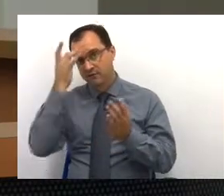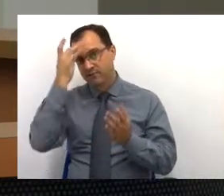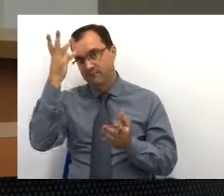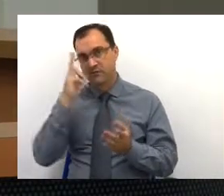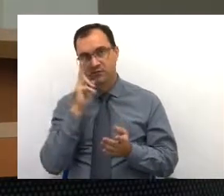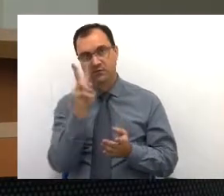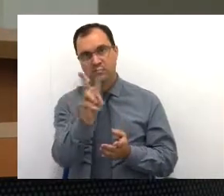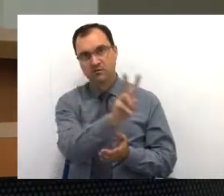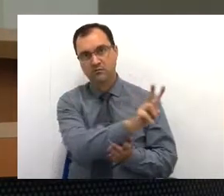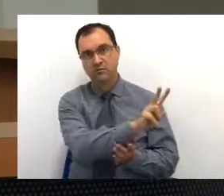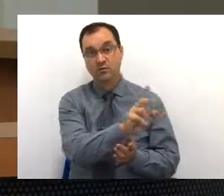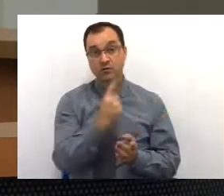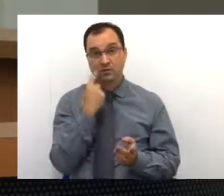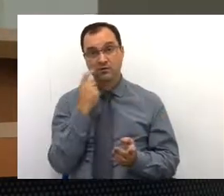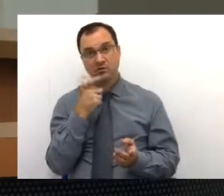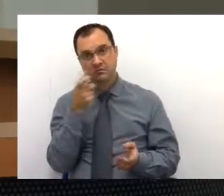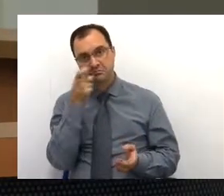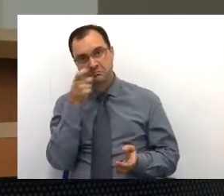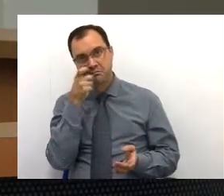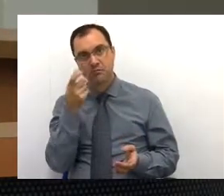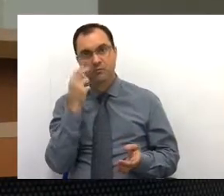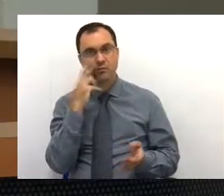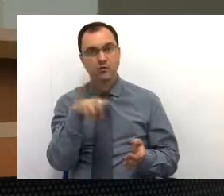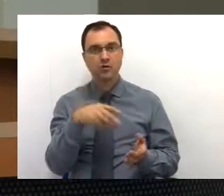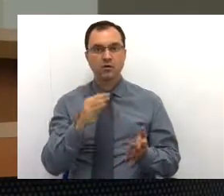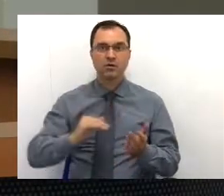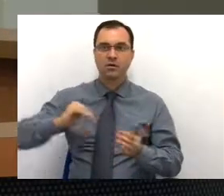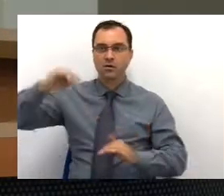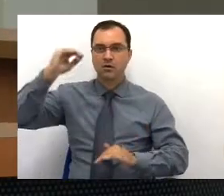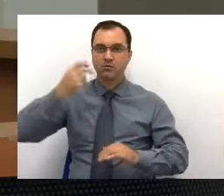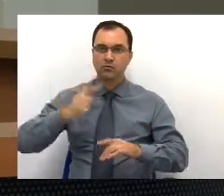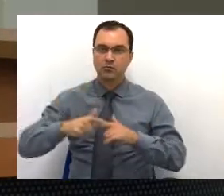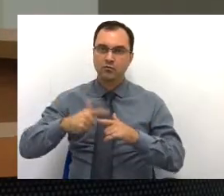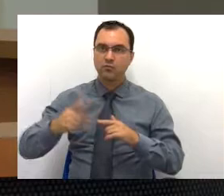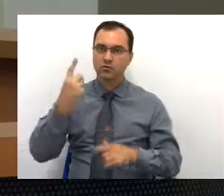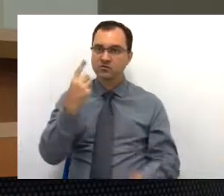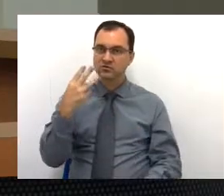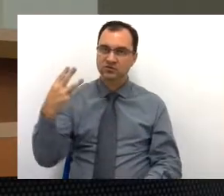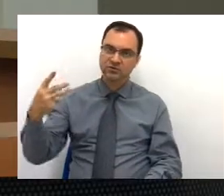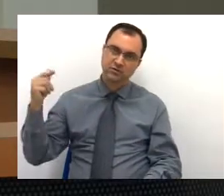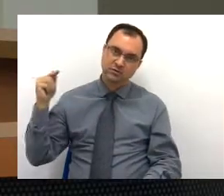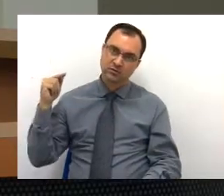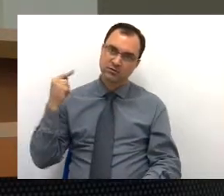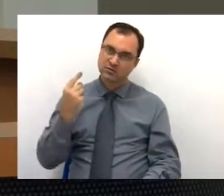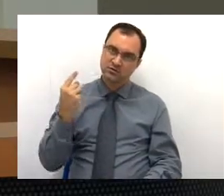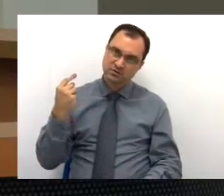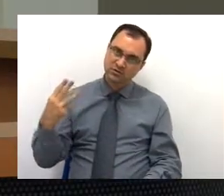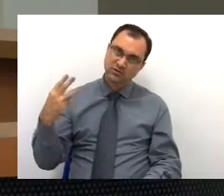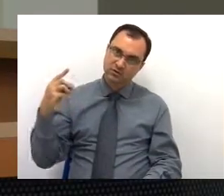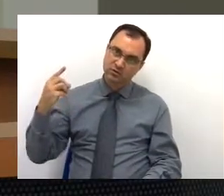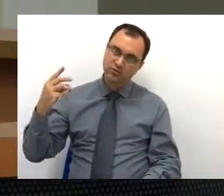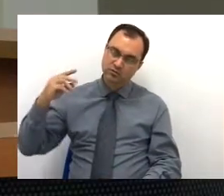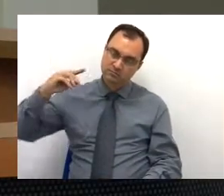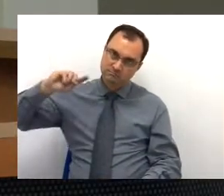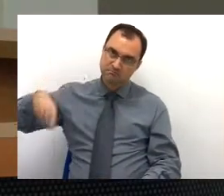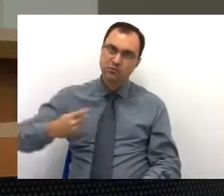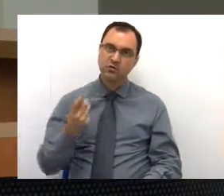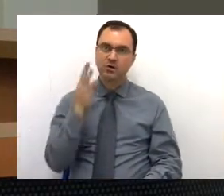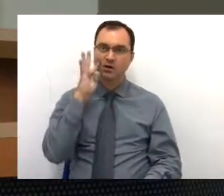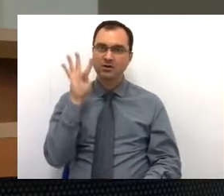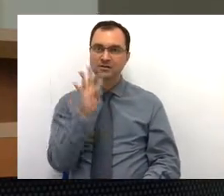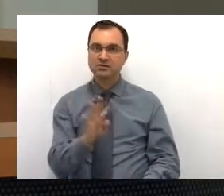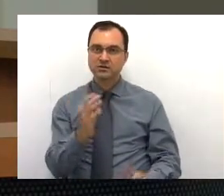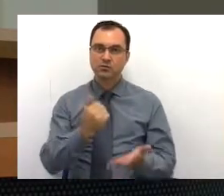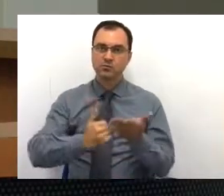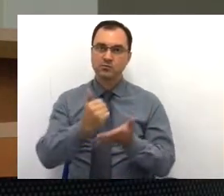para a gente visualizar. Então, temos lá no bloco da média e alta complexidade o valor de 133, 132 milhões. O da atenção básica,